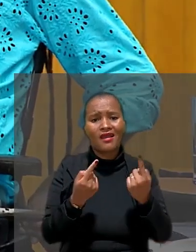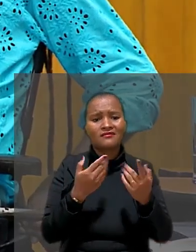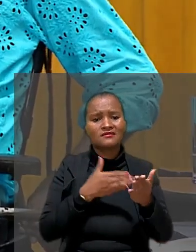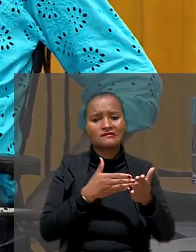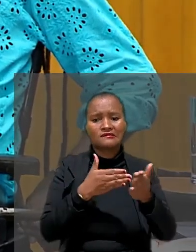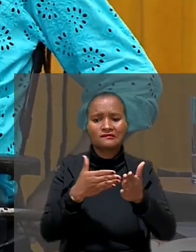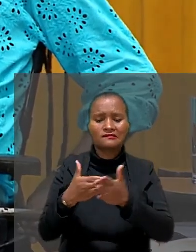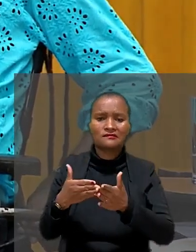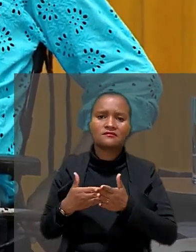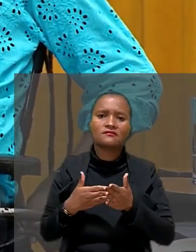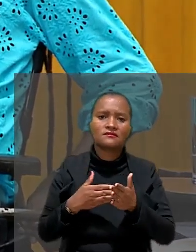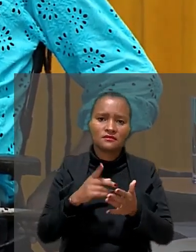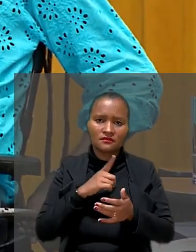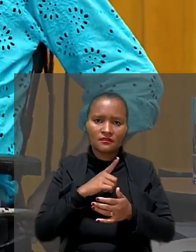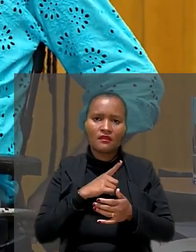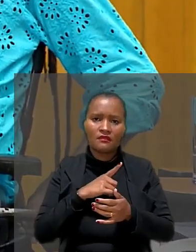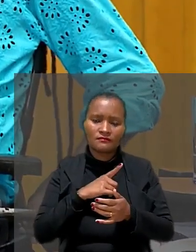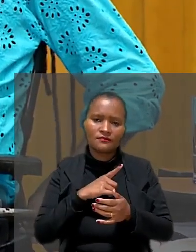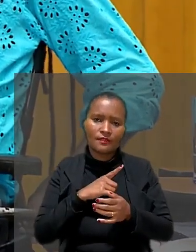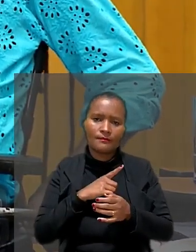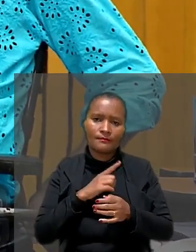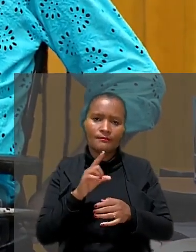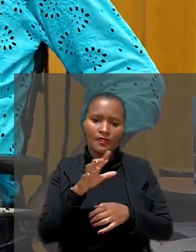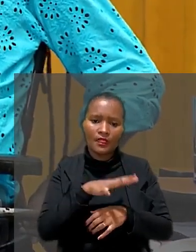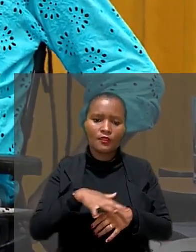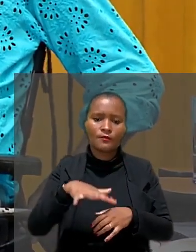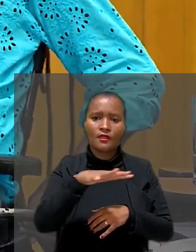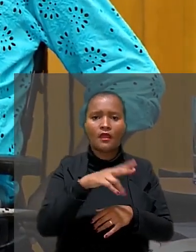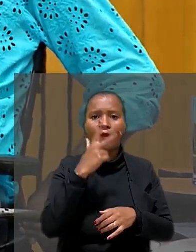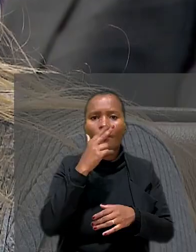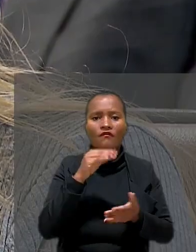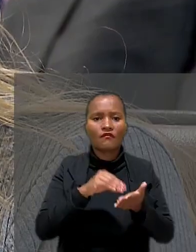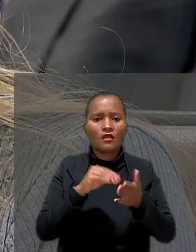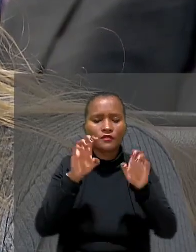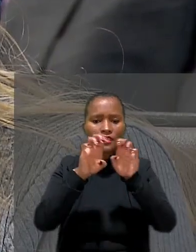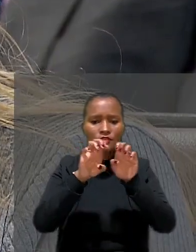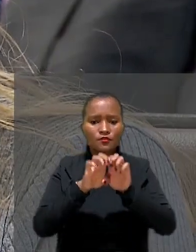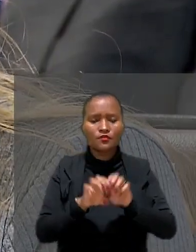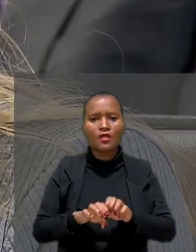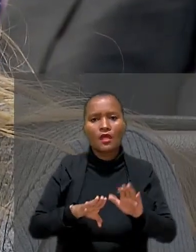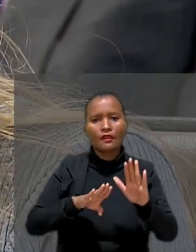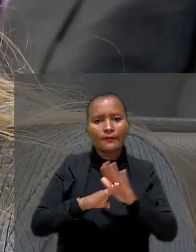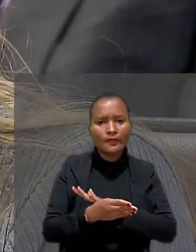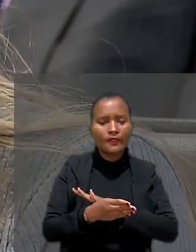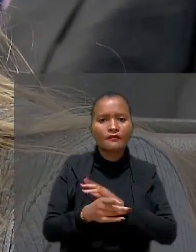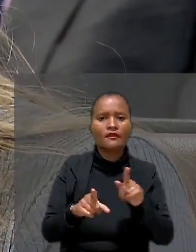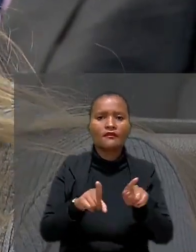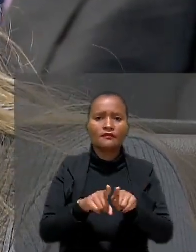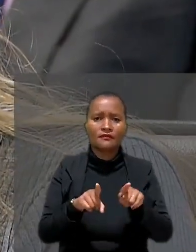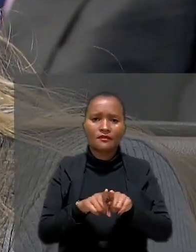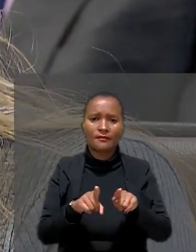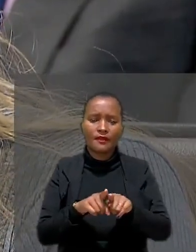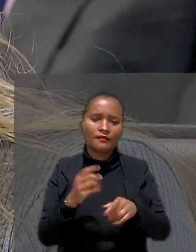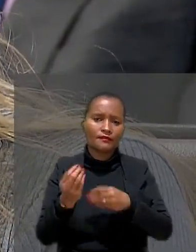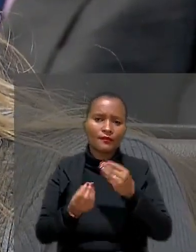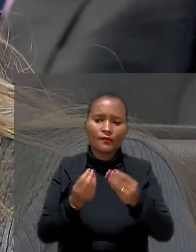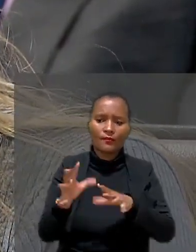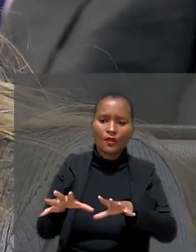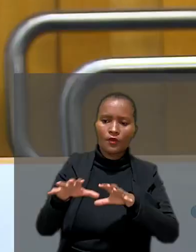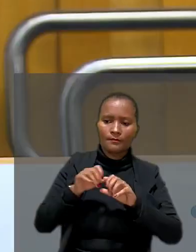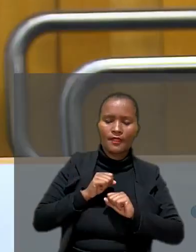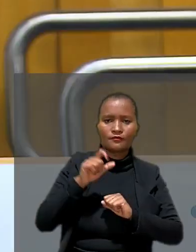impostos pelo mercado, como falta de estruturas adaptadas e condições para o acolhimento da pessoa com